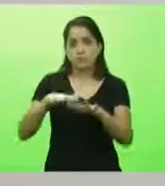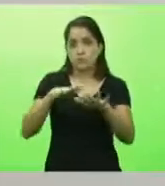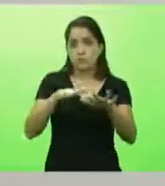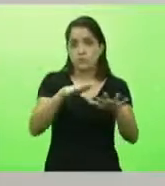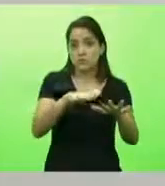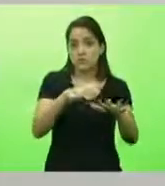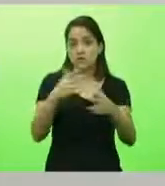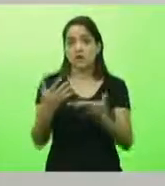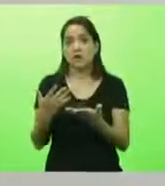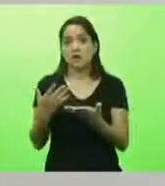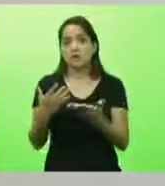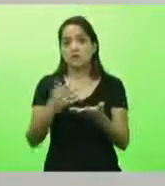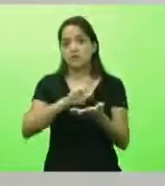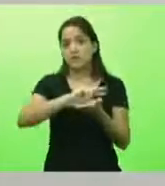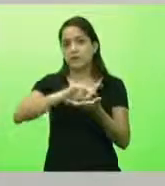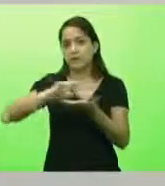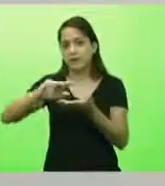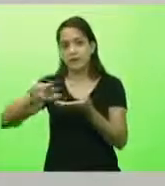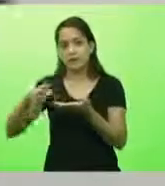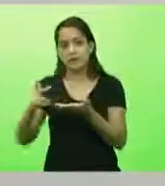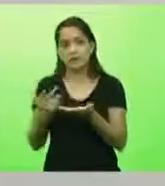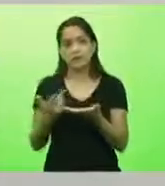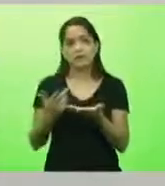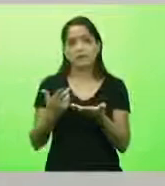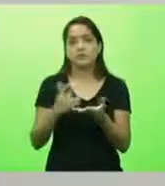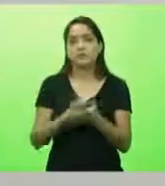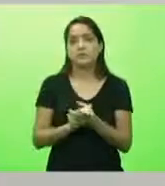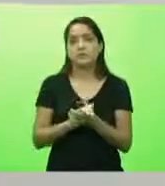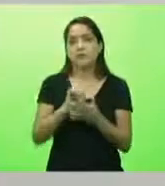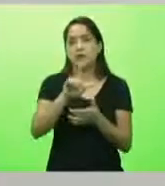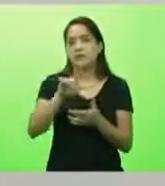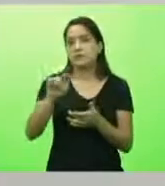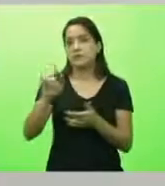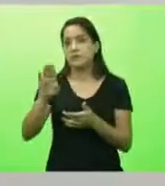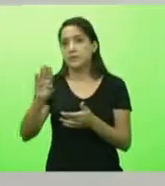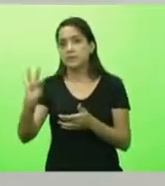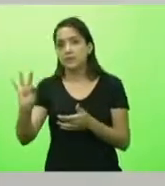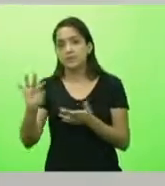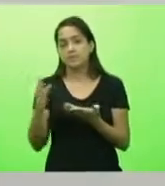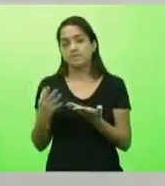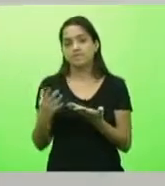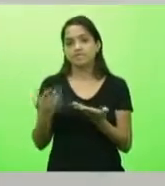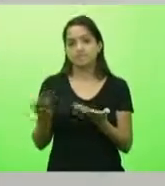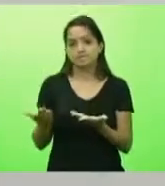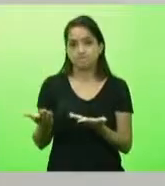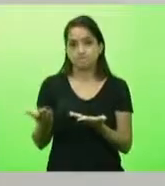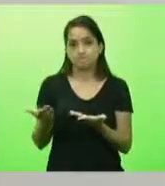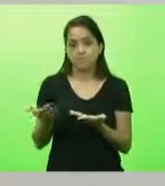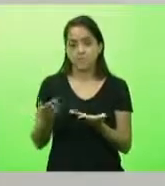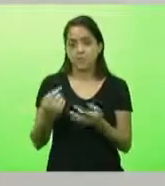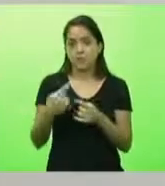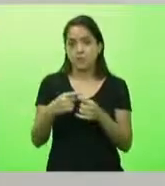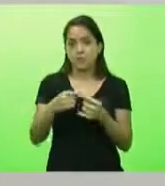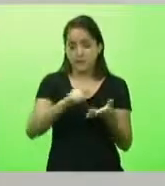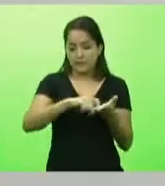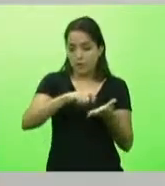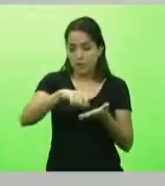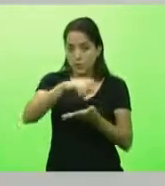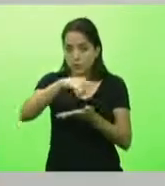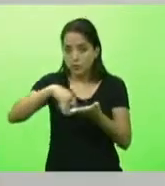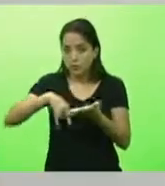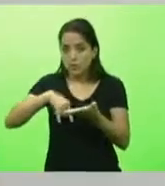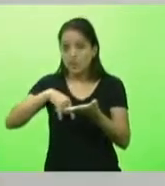ativismo heterossexual, homossexual, LGBT e não sei o quê, em cima de uma pauta, porque lá, na hora de escrever,